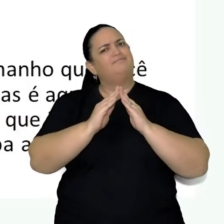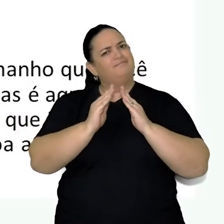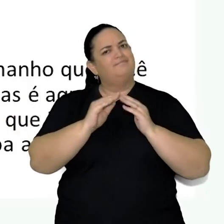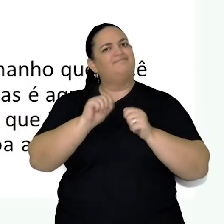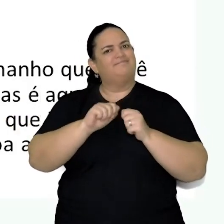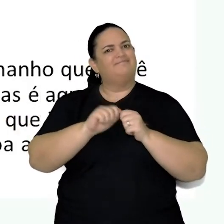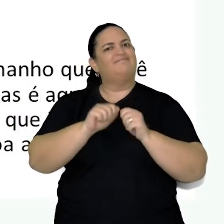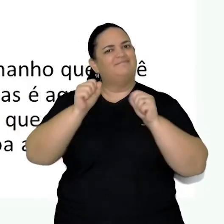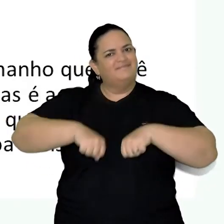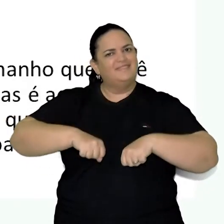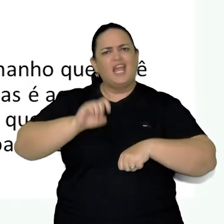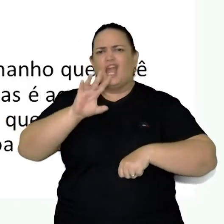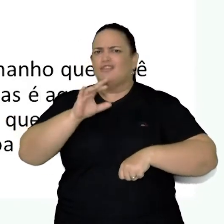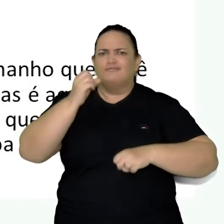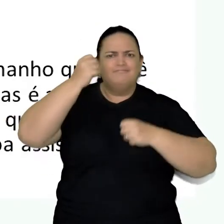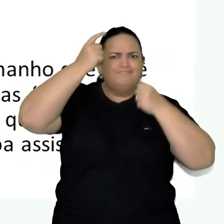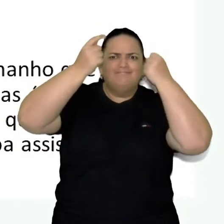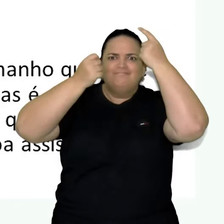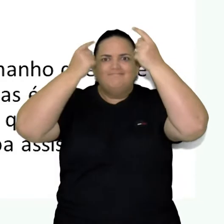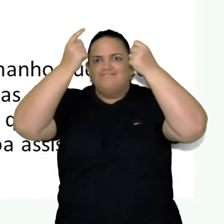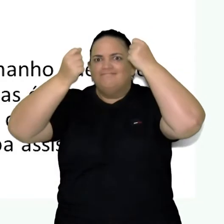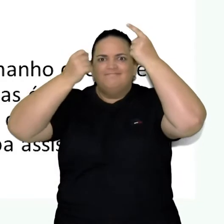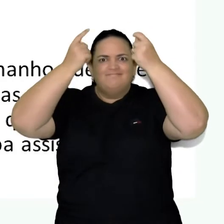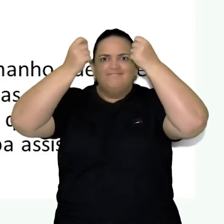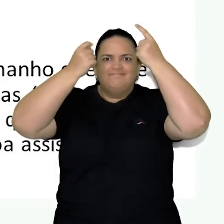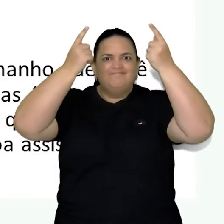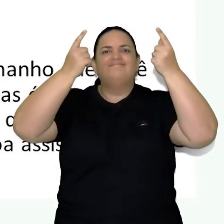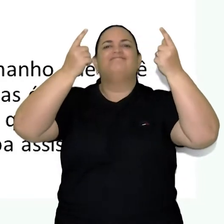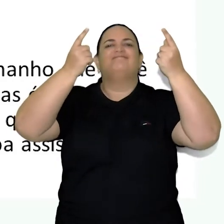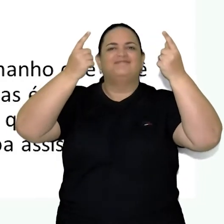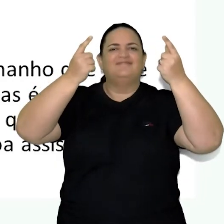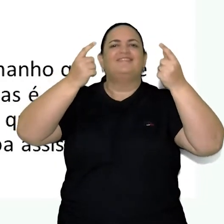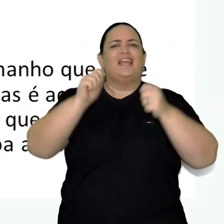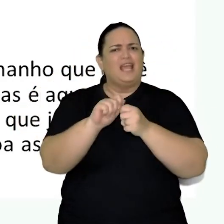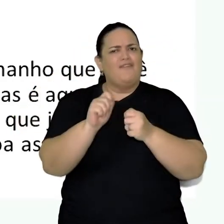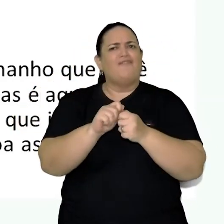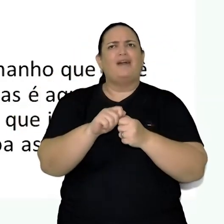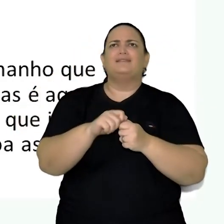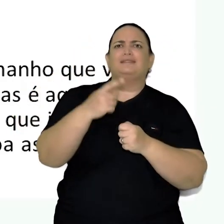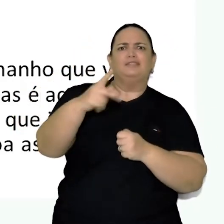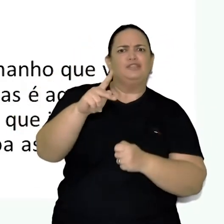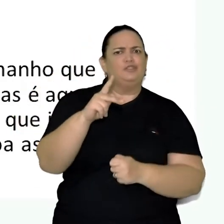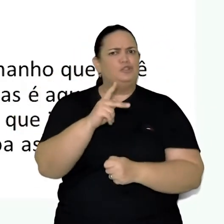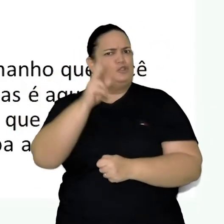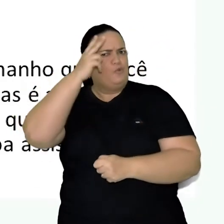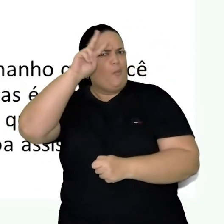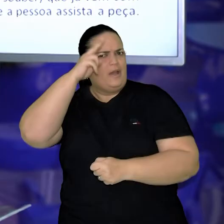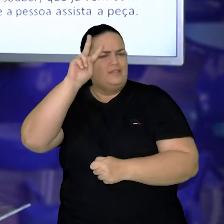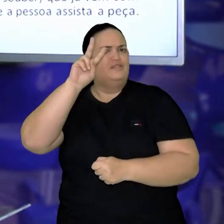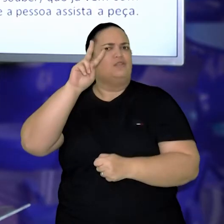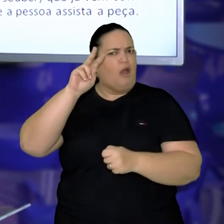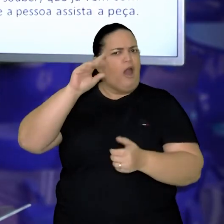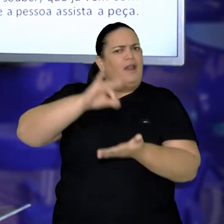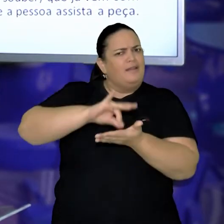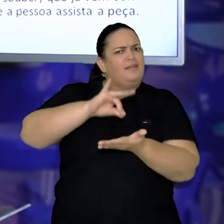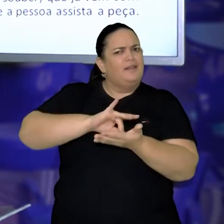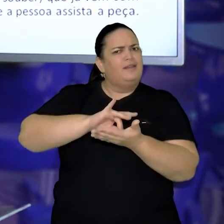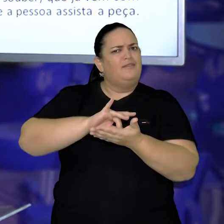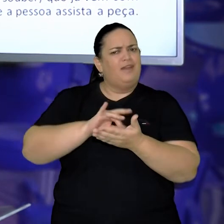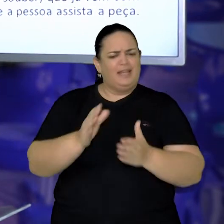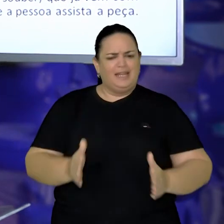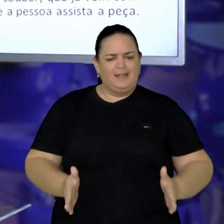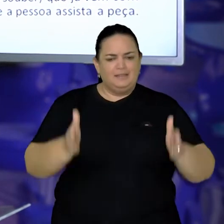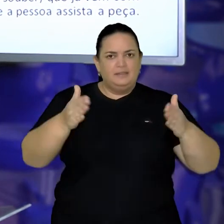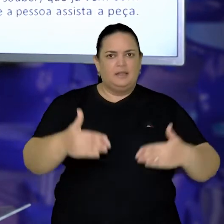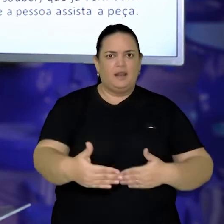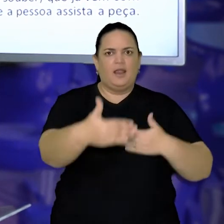É só usar imaginações materiais certos para transformar sua história em realidade. A caixa, a caixa, minha